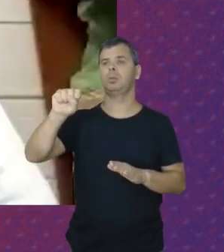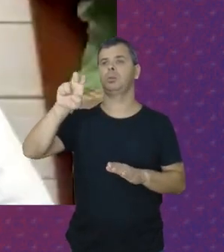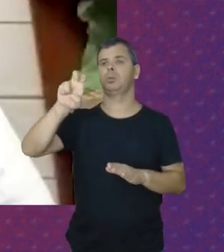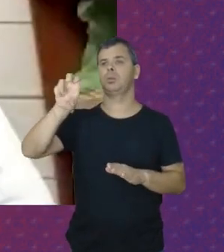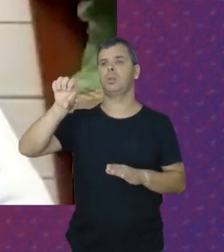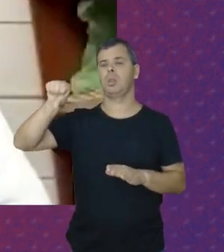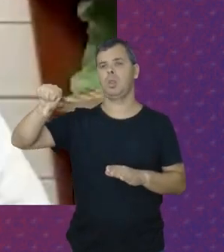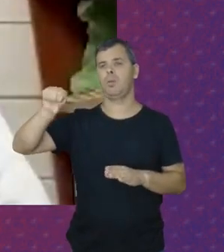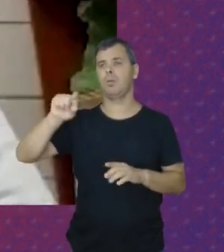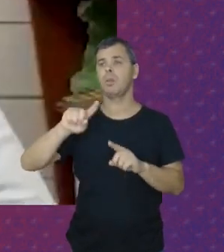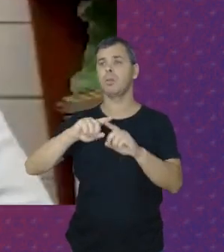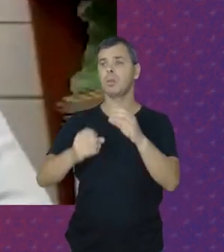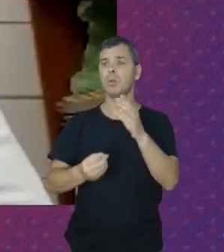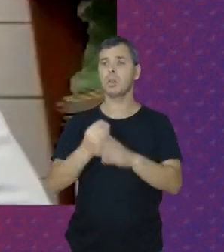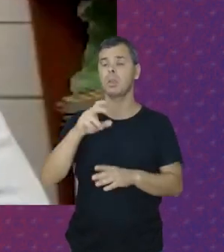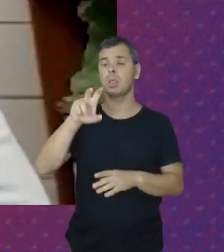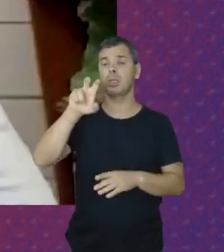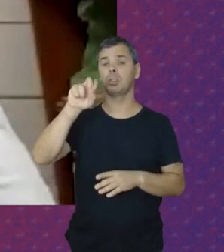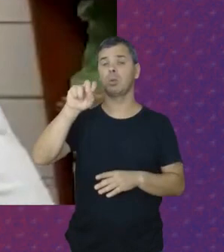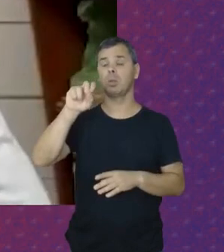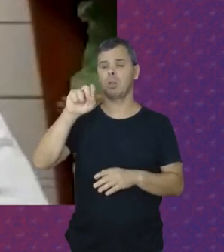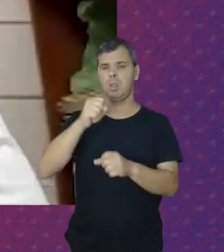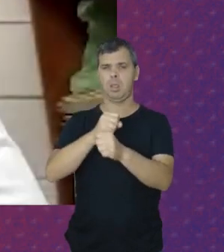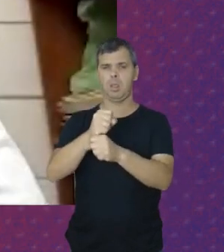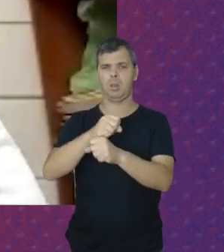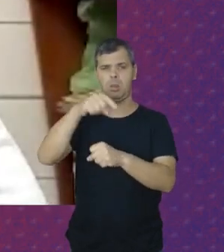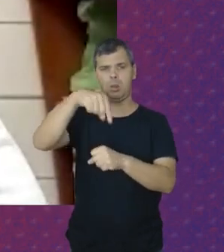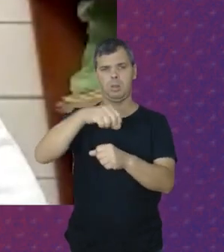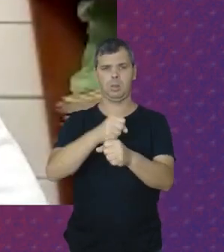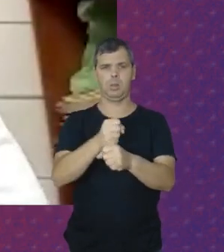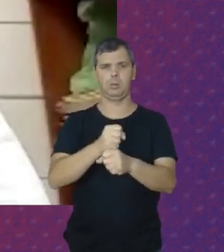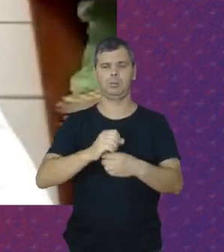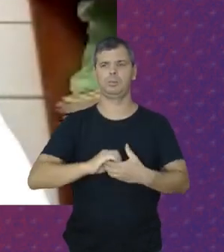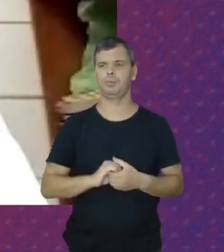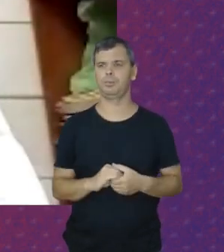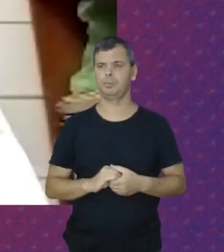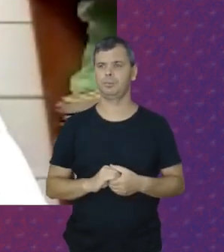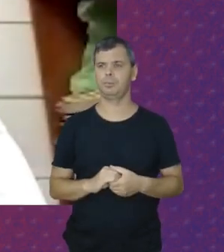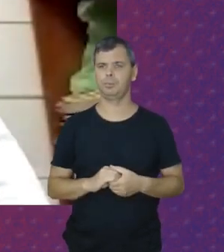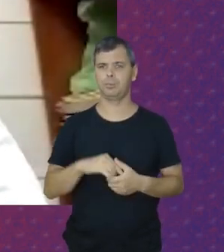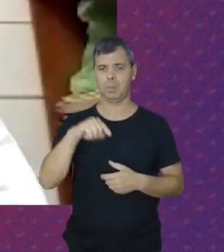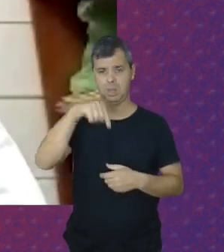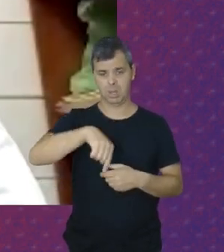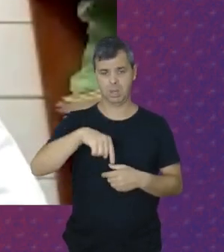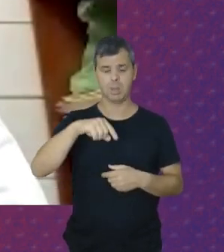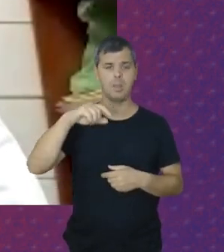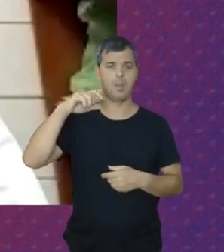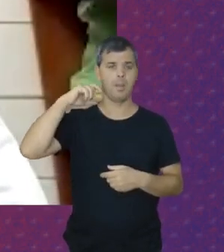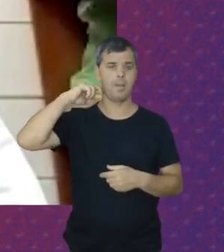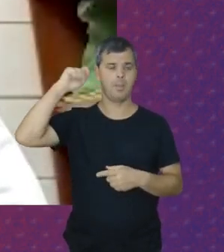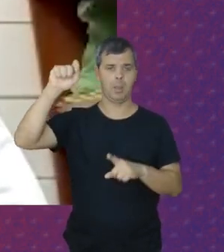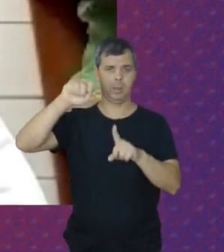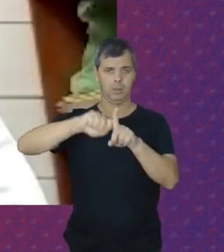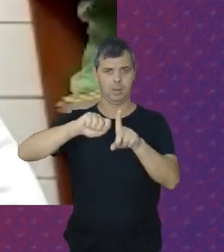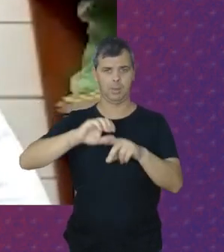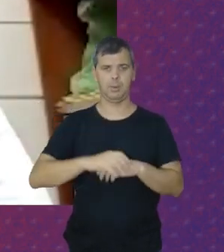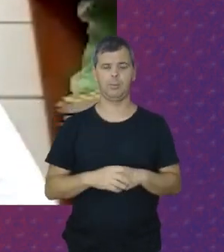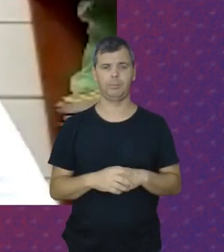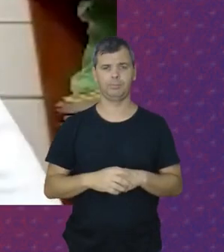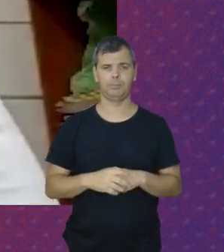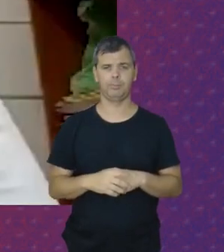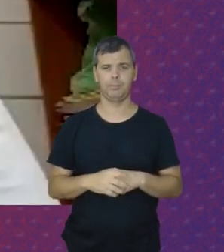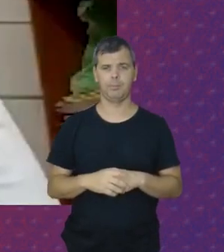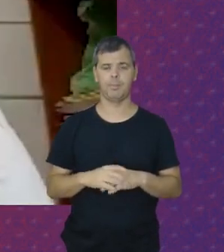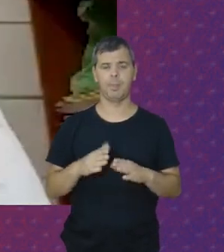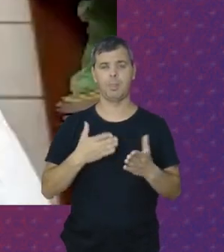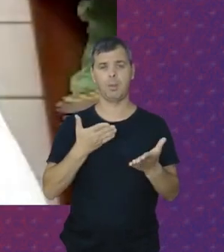Que também está Completando 50 anos Este ano Este mês de abril Então Foi quando